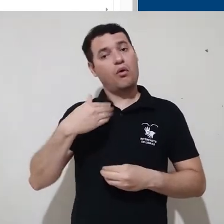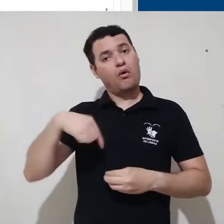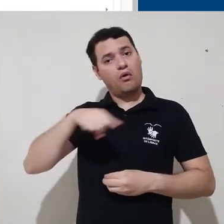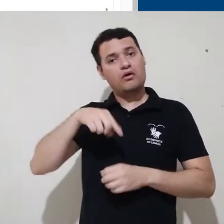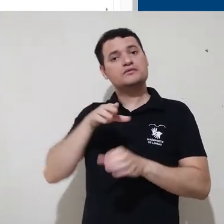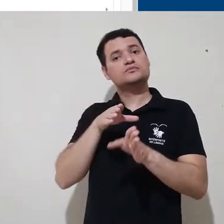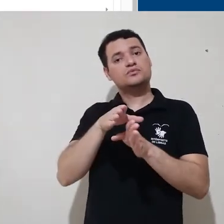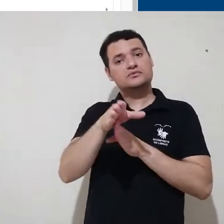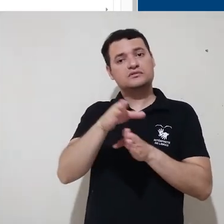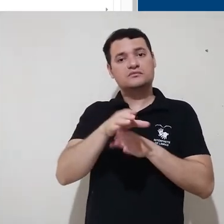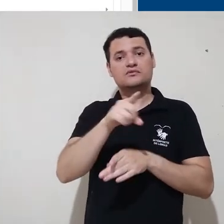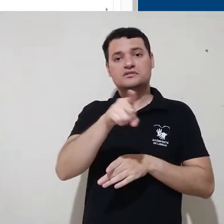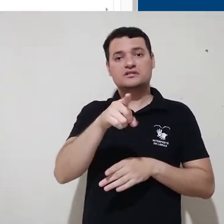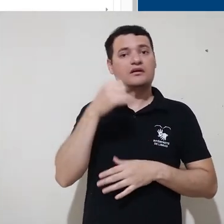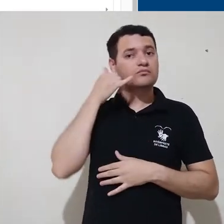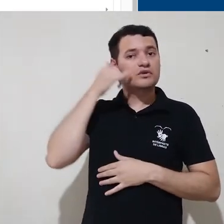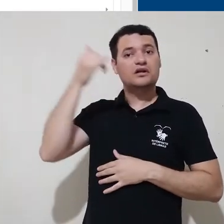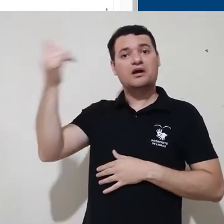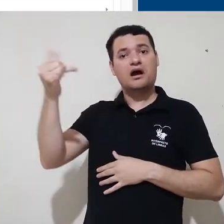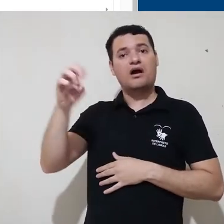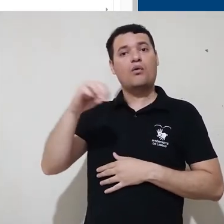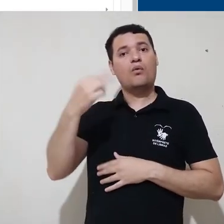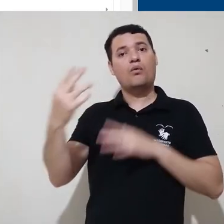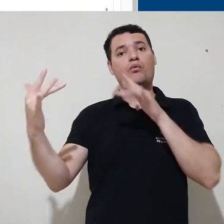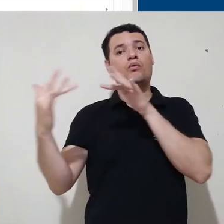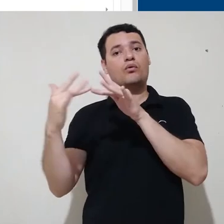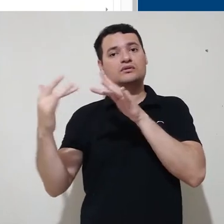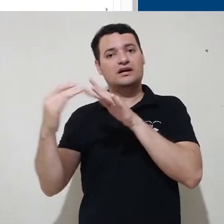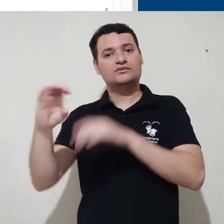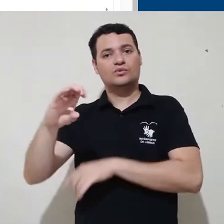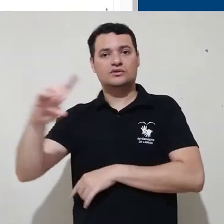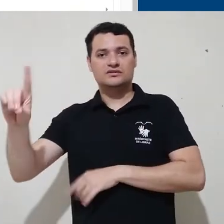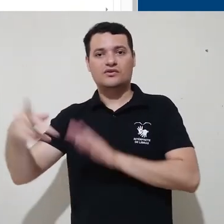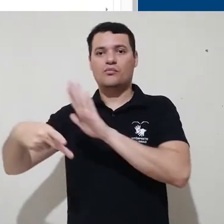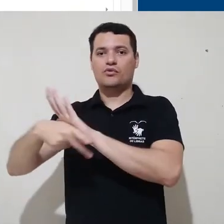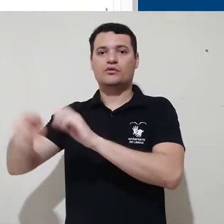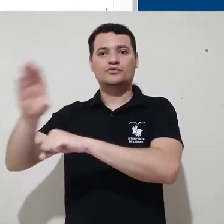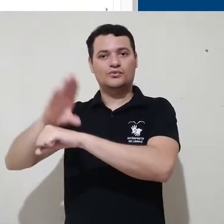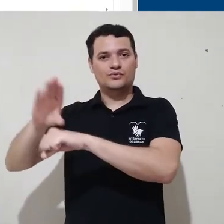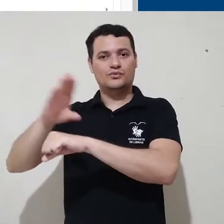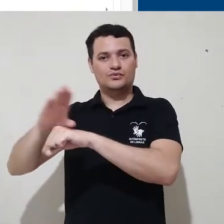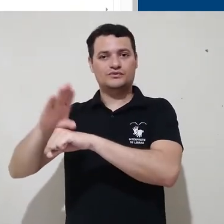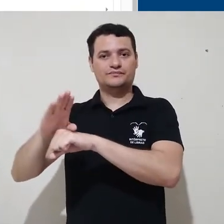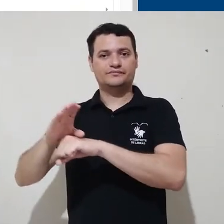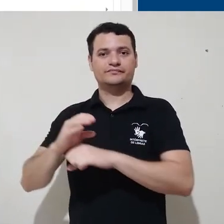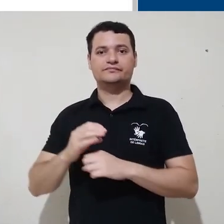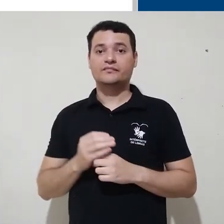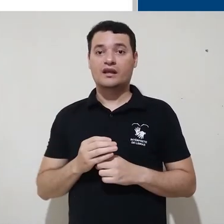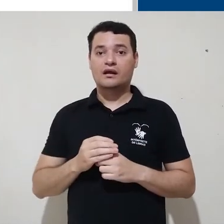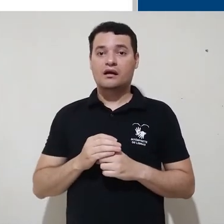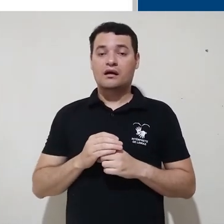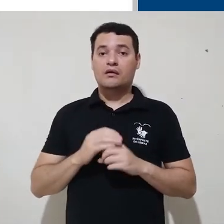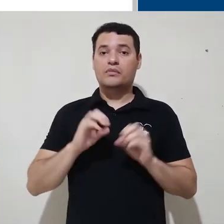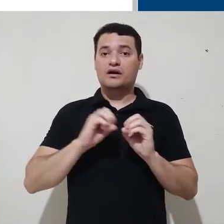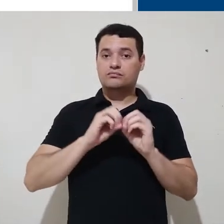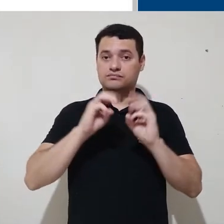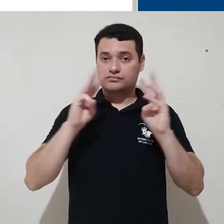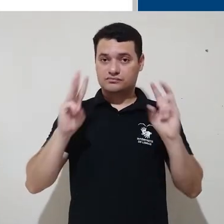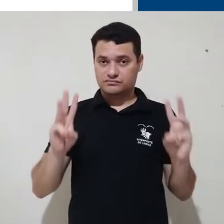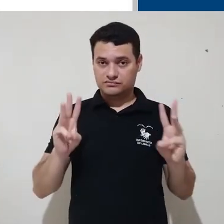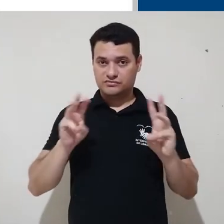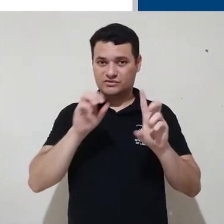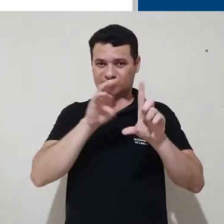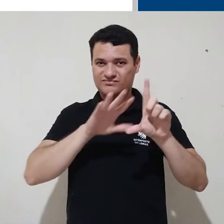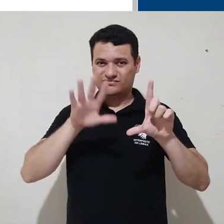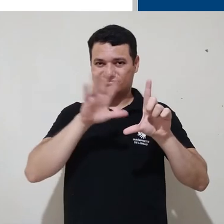sugerimos entrar em contato com a coordenação de seu curso para verificar a situação. Para a plataforma do